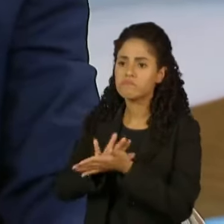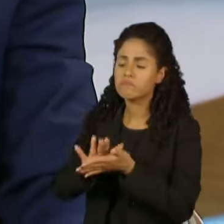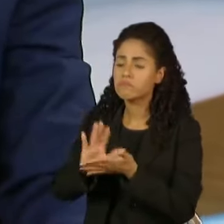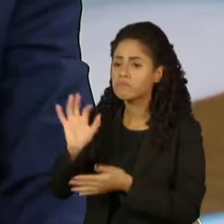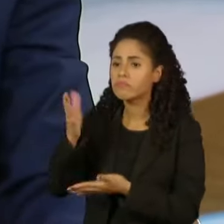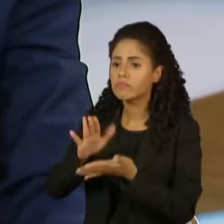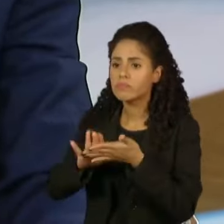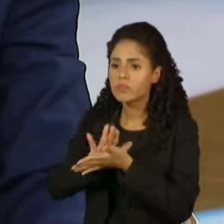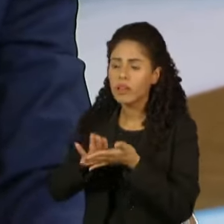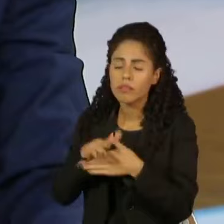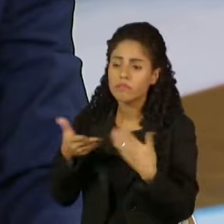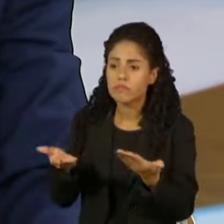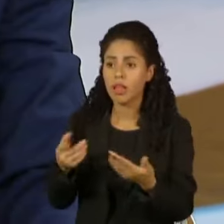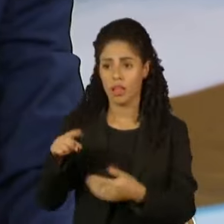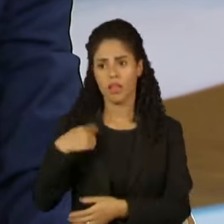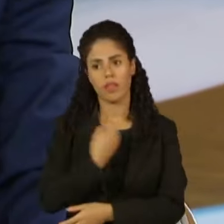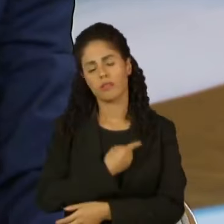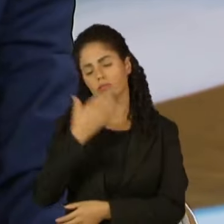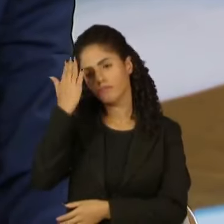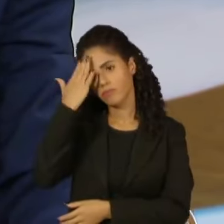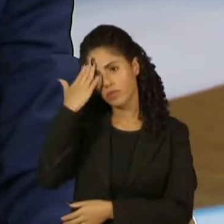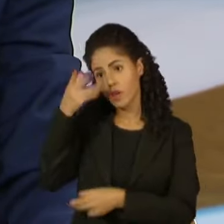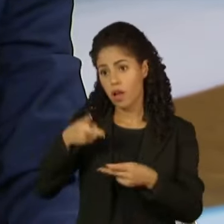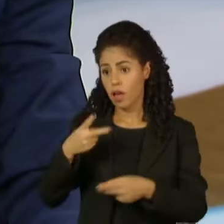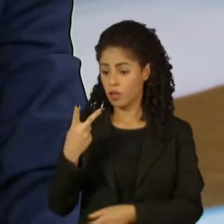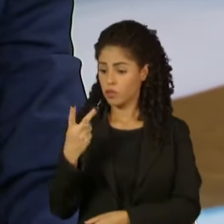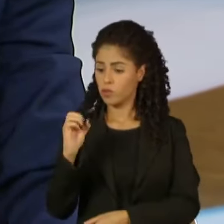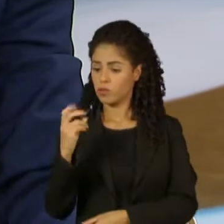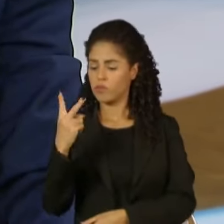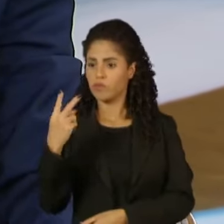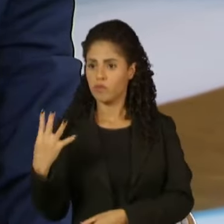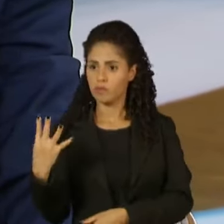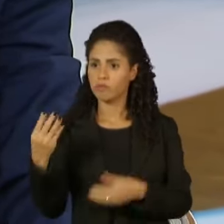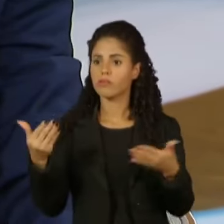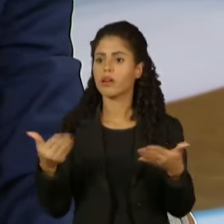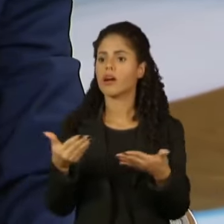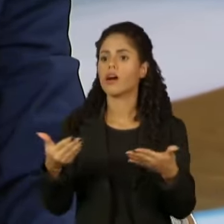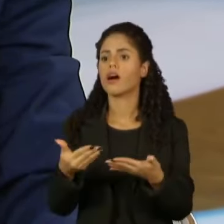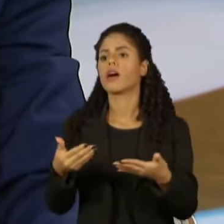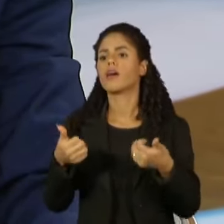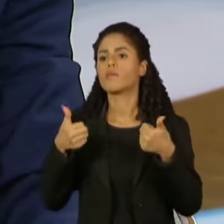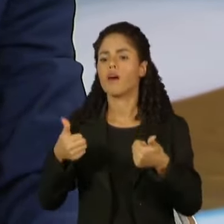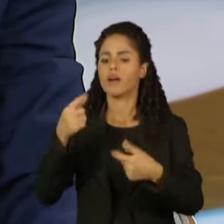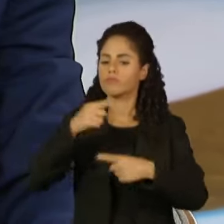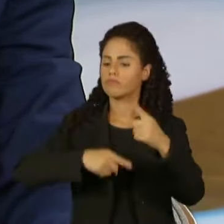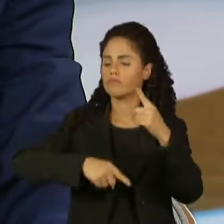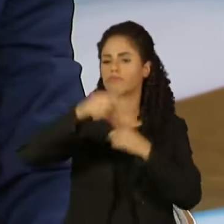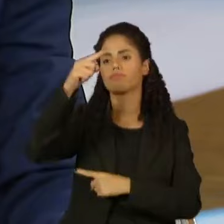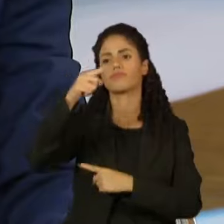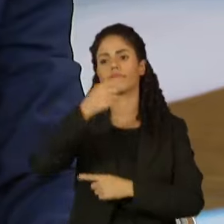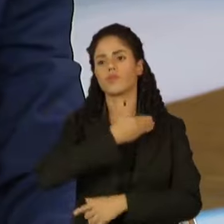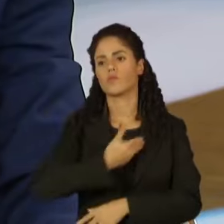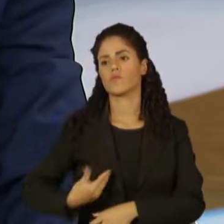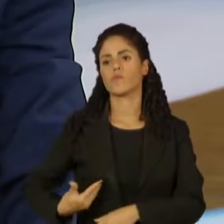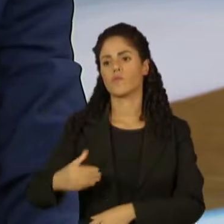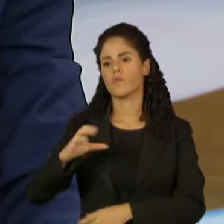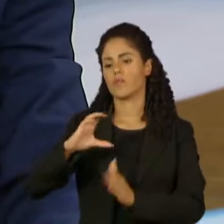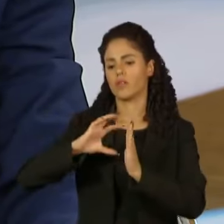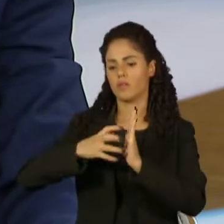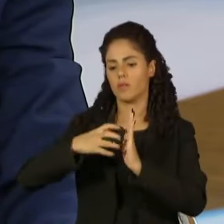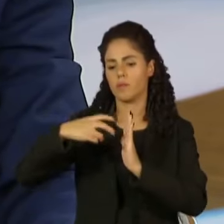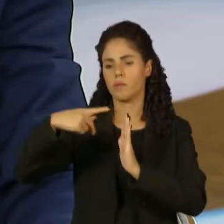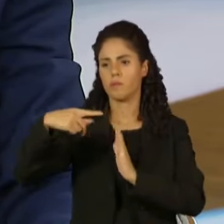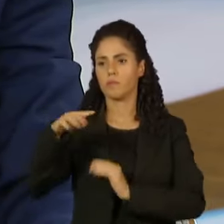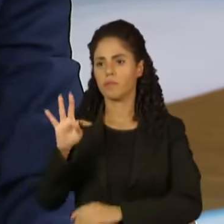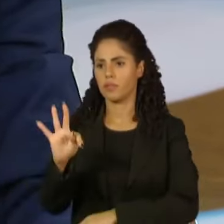E eu tenho certeza absoluta que nós vamos repetir esse ano de 2024 o bom sucesso da relação política-governo e Congresso Nacional